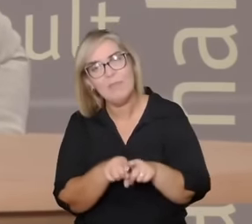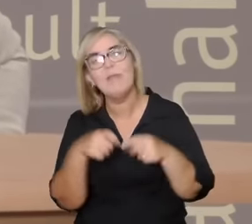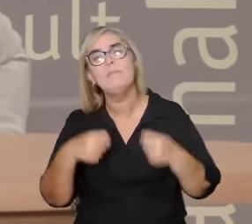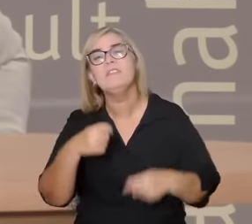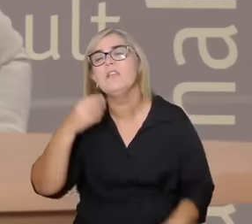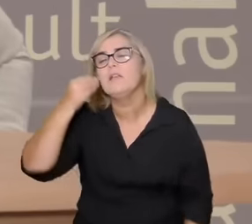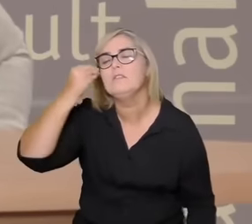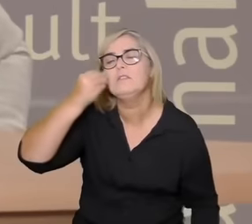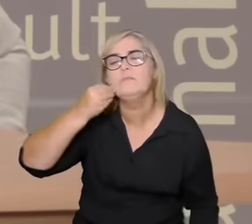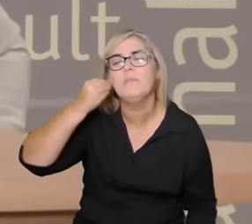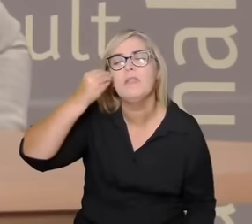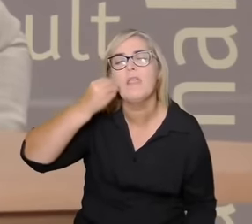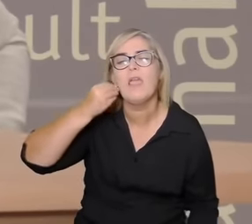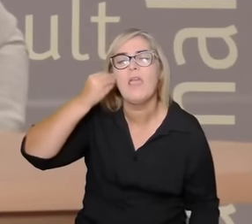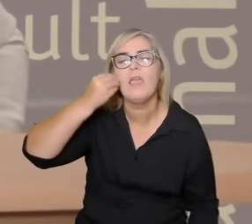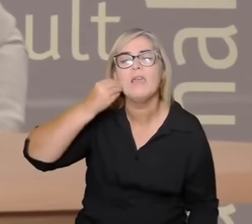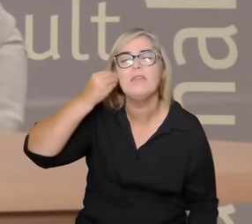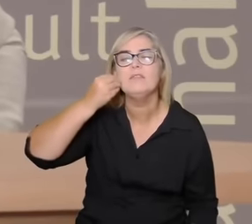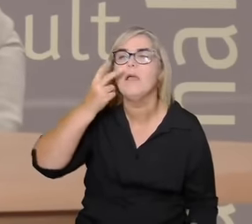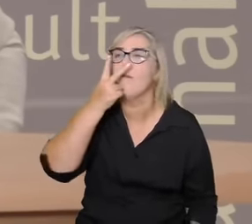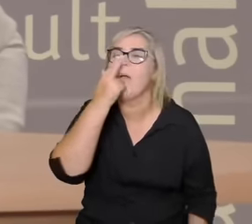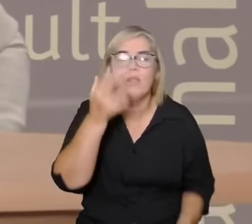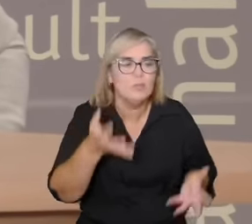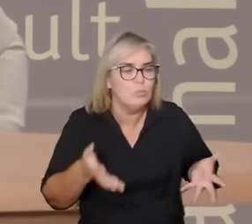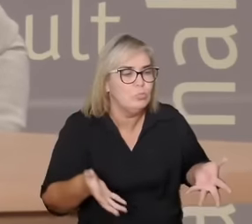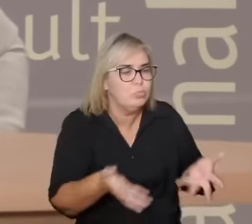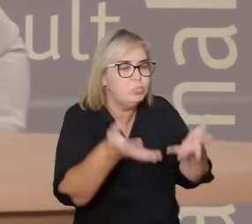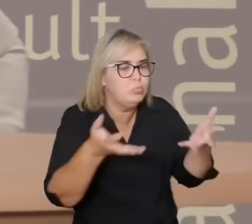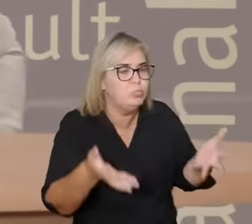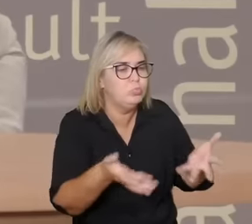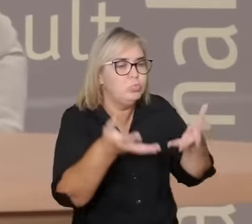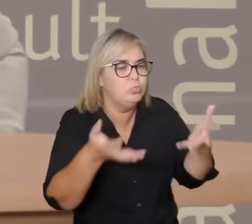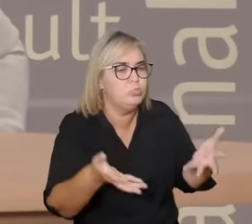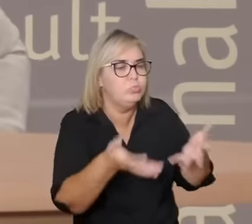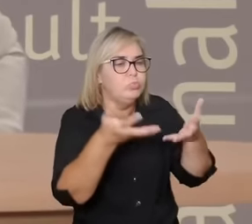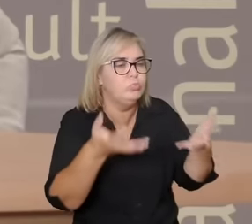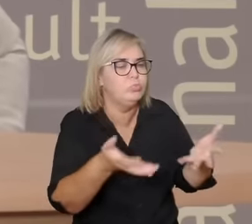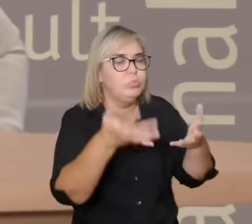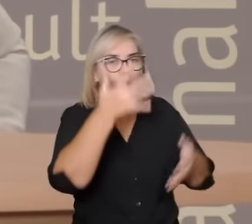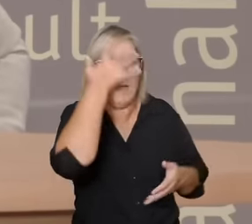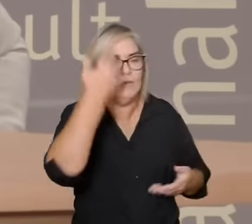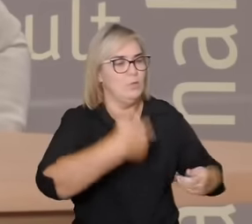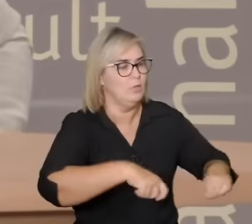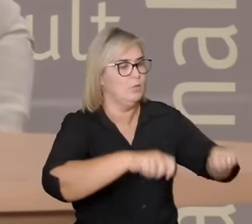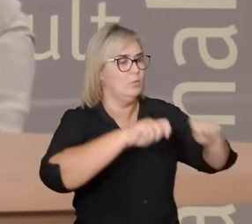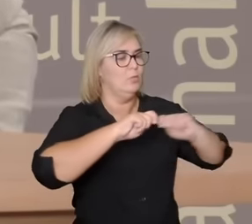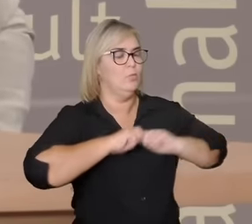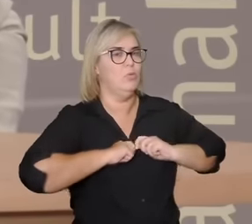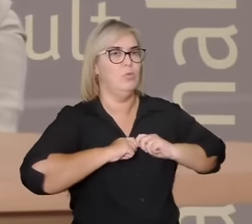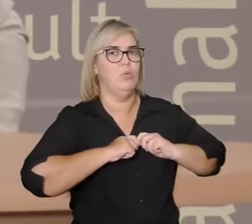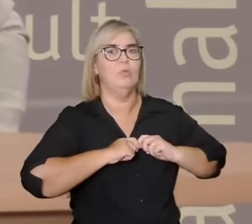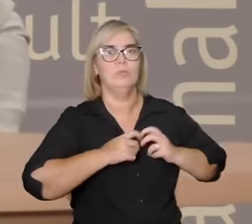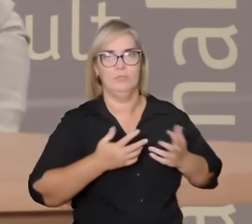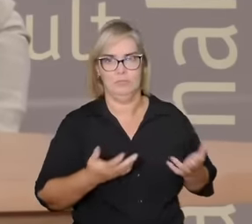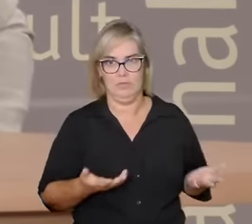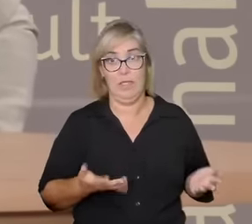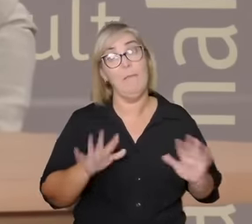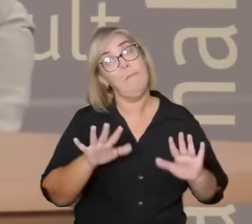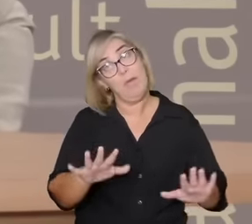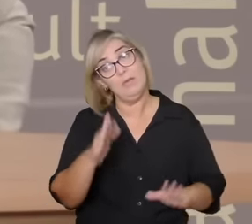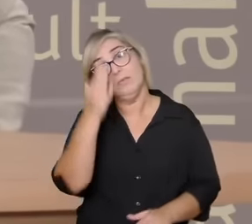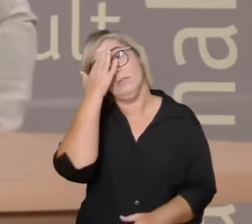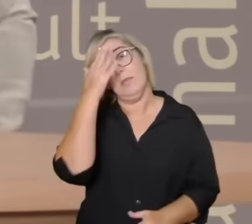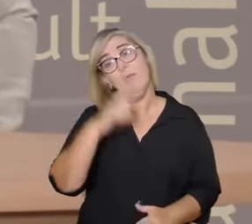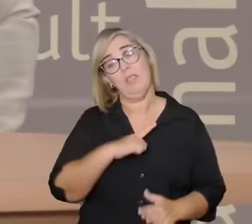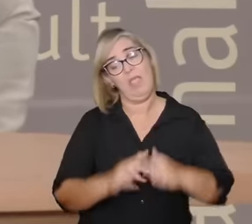instigar que o amor seja a fonte fundamental de inspiração mas sabendo que temos limites e que não vamos